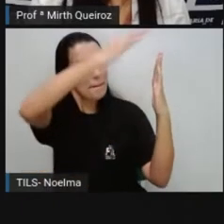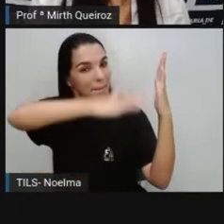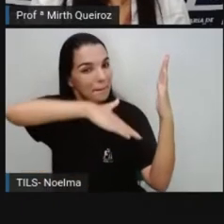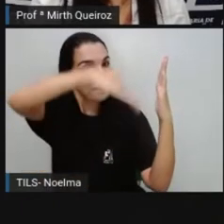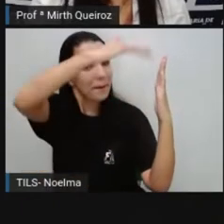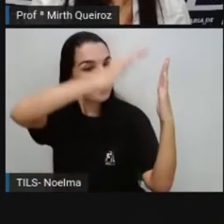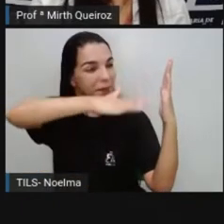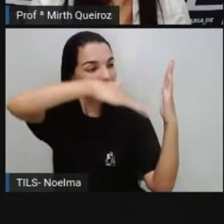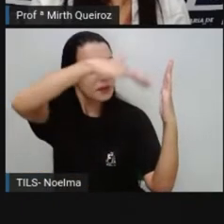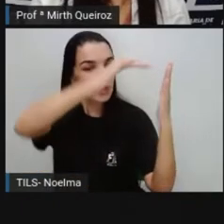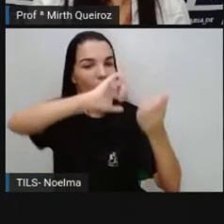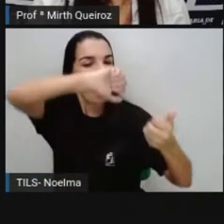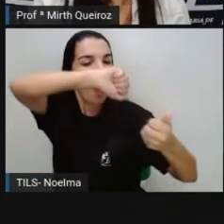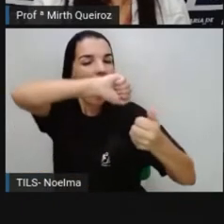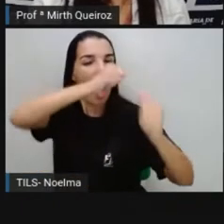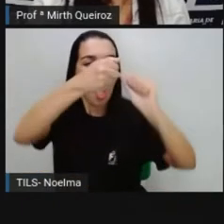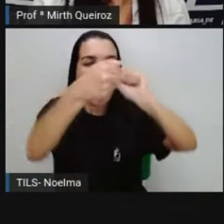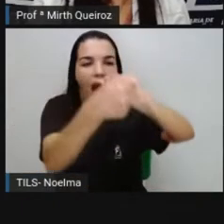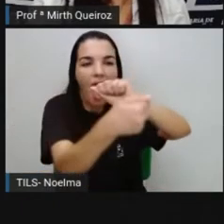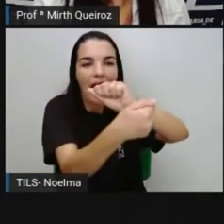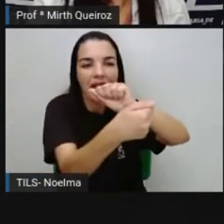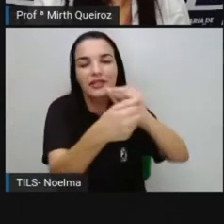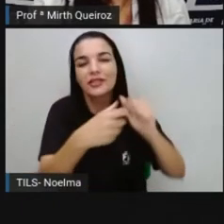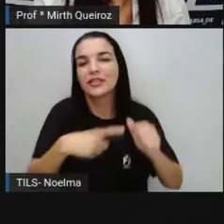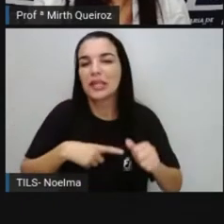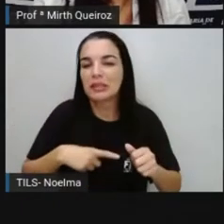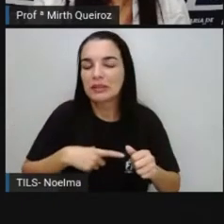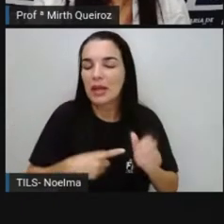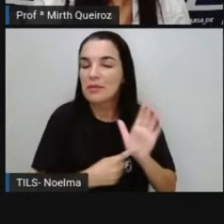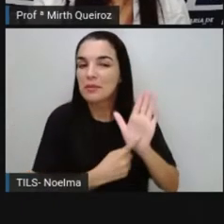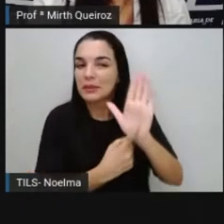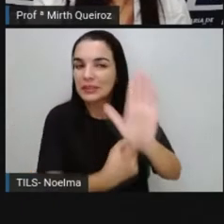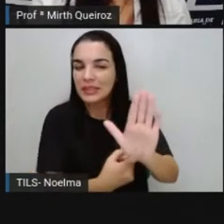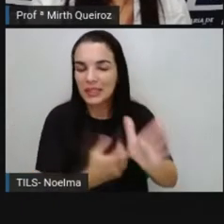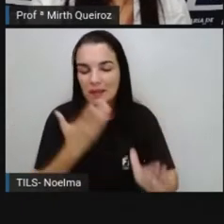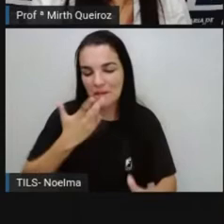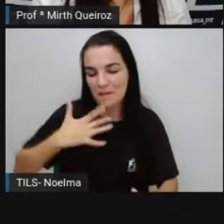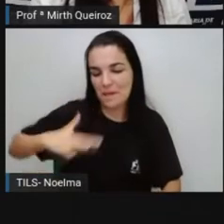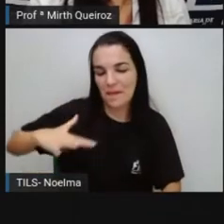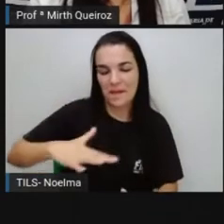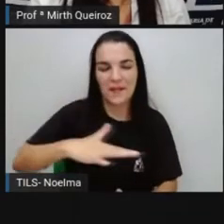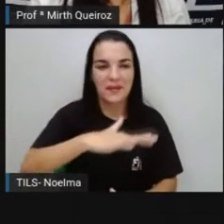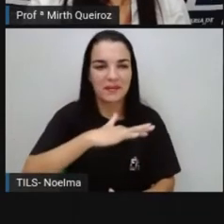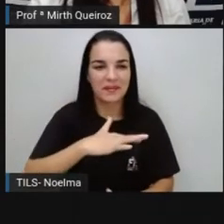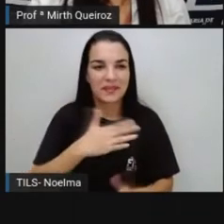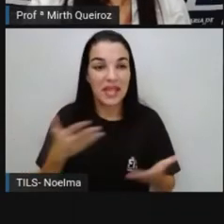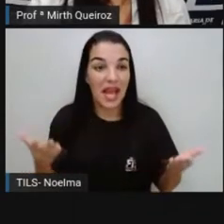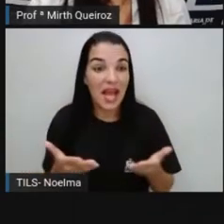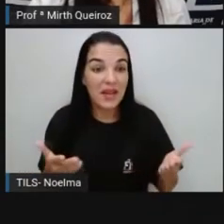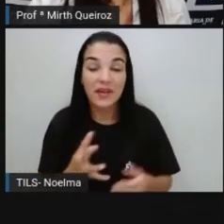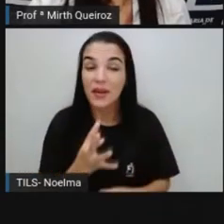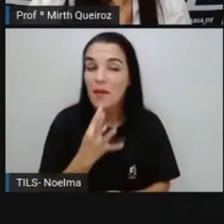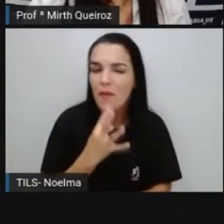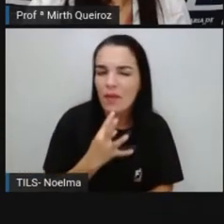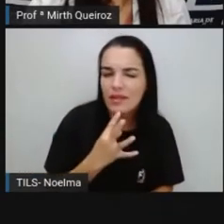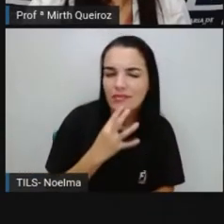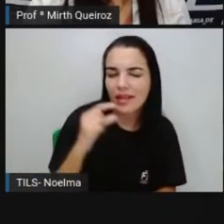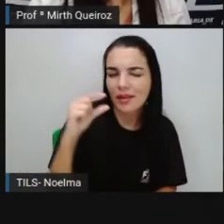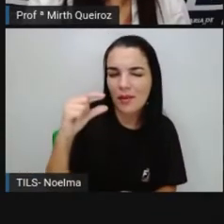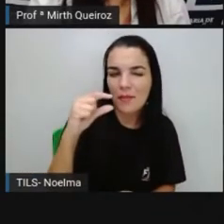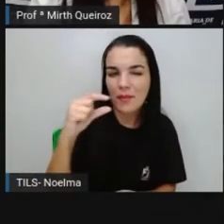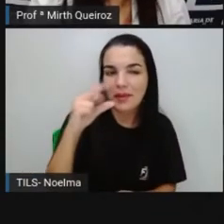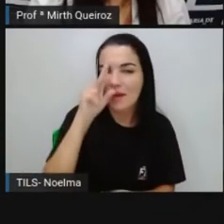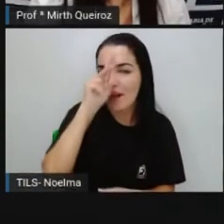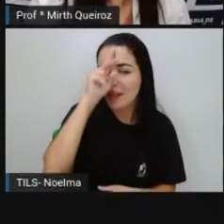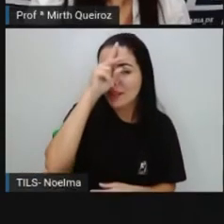várias telas, pinta várias telas representando a infância. E a gente vai conhecer um pouquinho